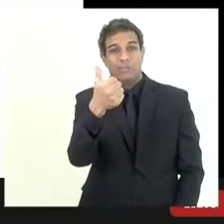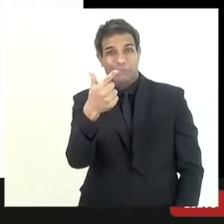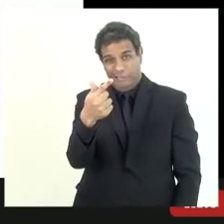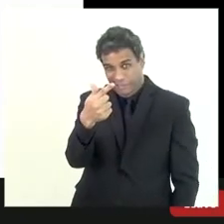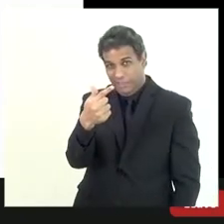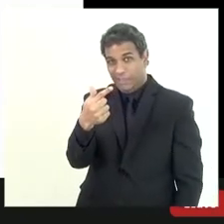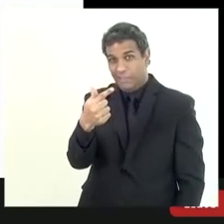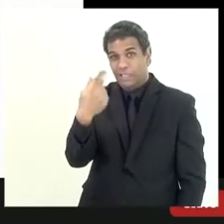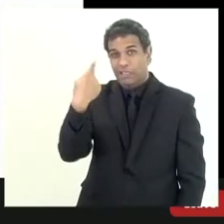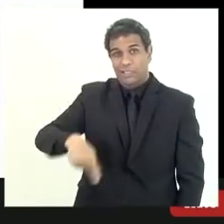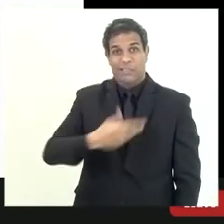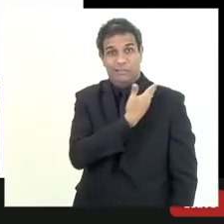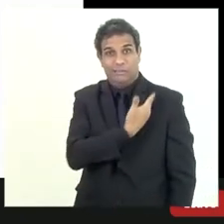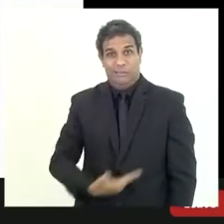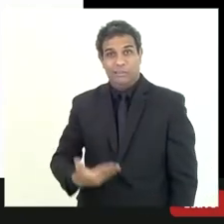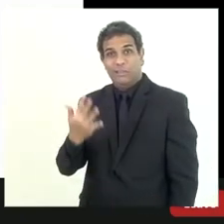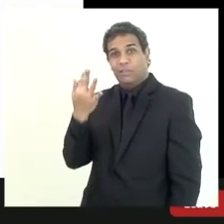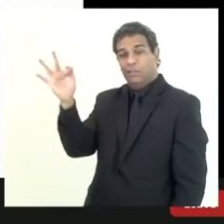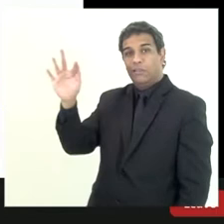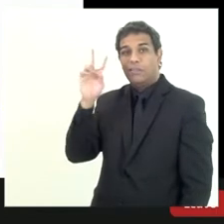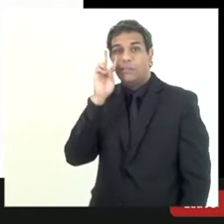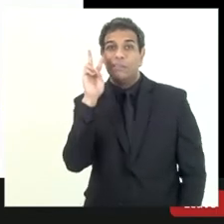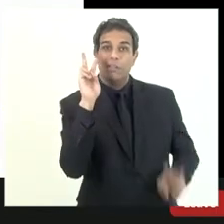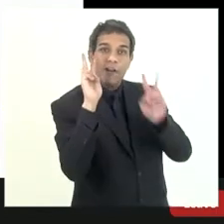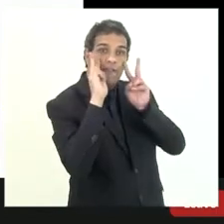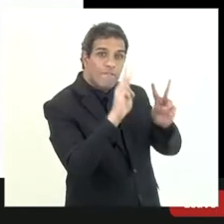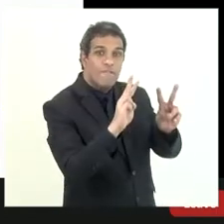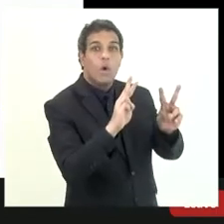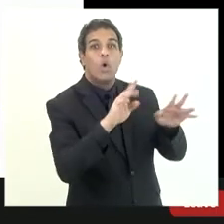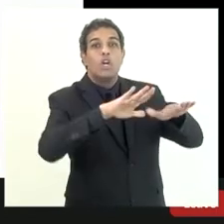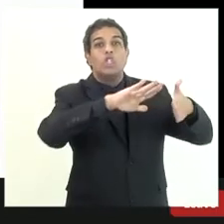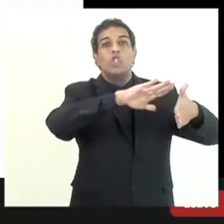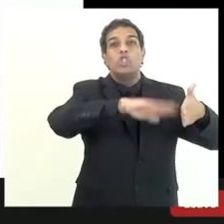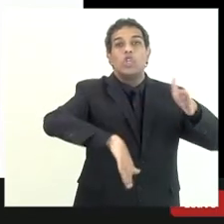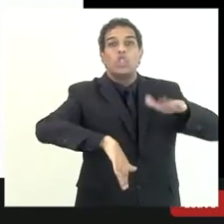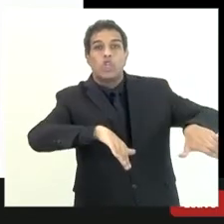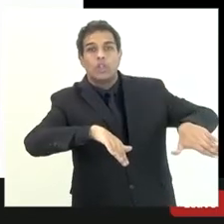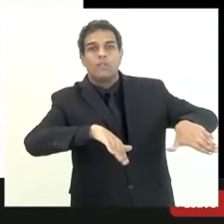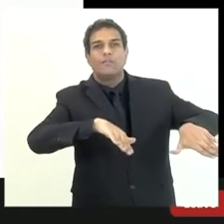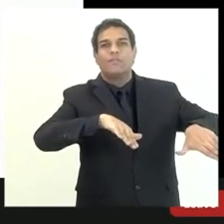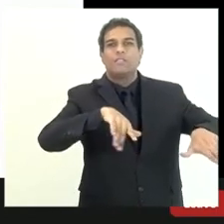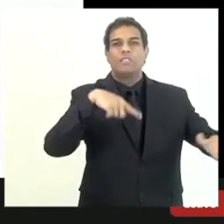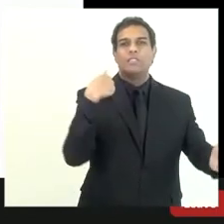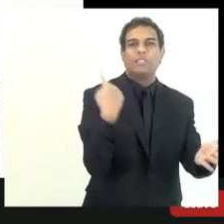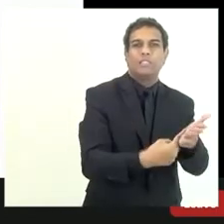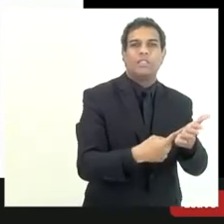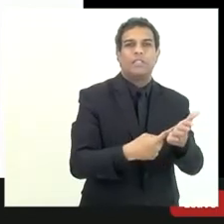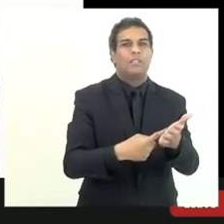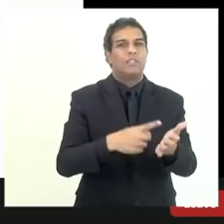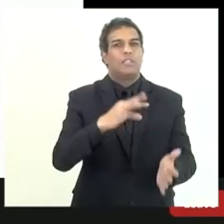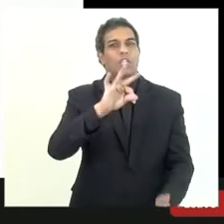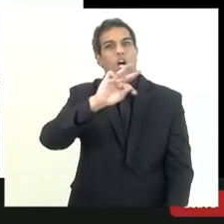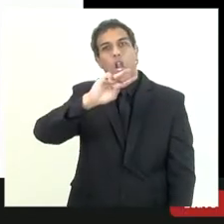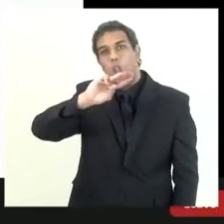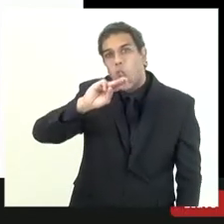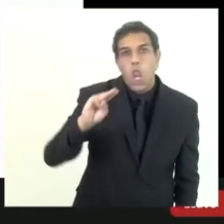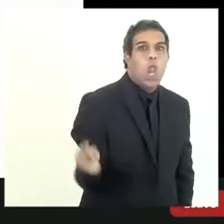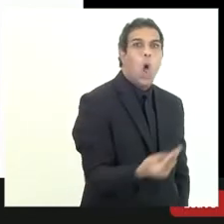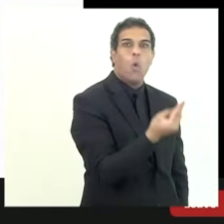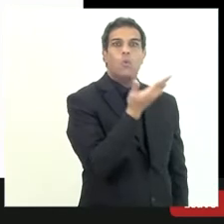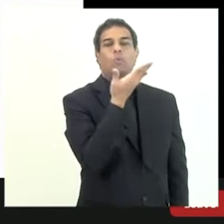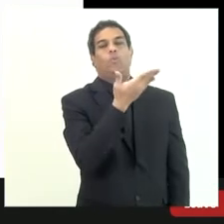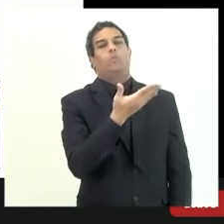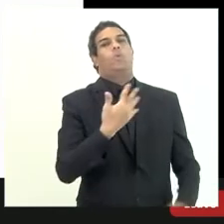ela desreconheceu ela tirou do balanço algo assim na casa de trilhões de reais como ativo que foi